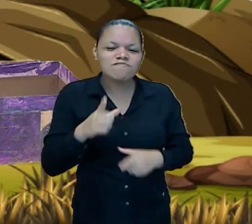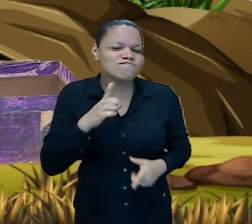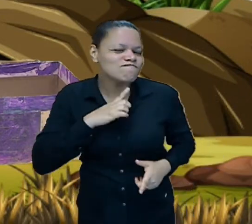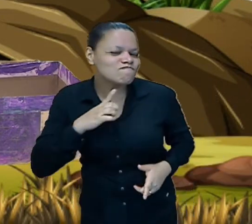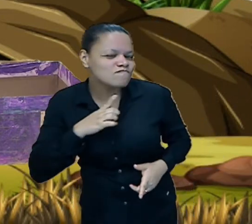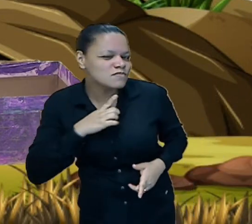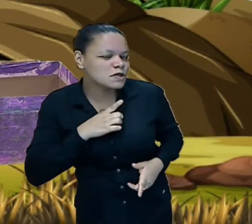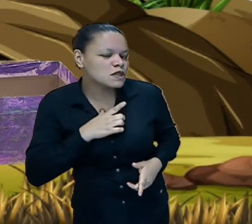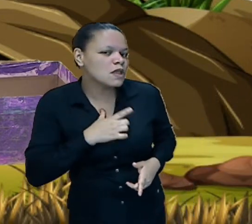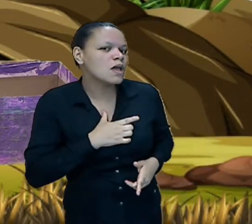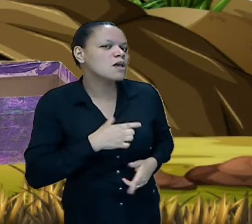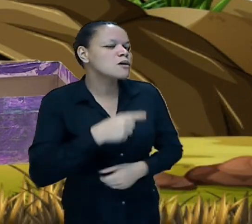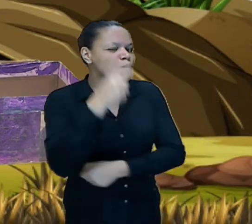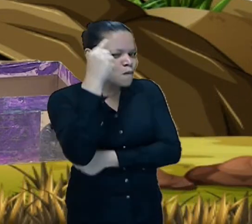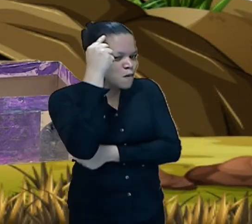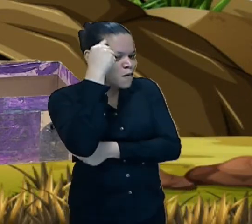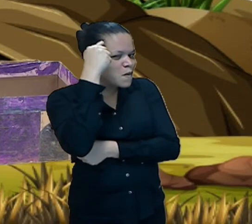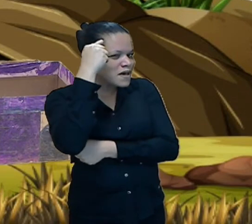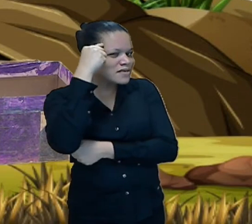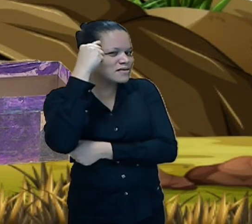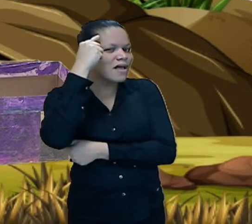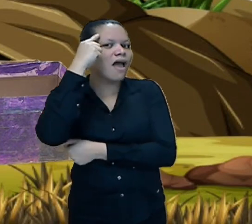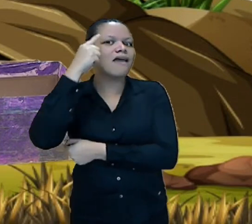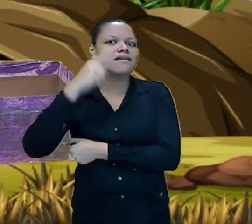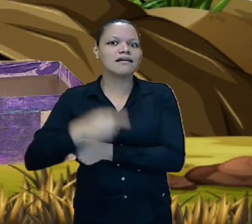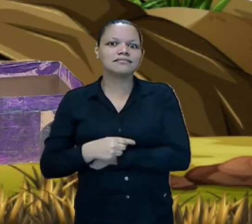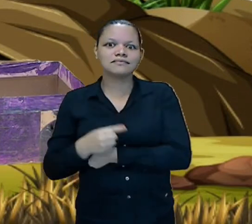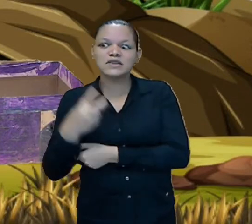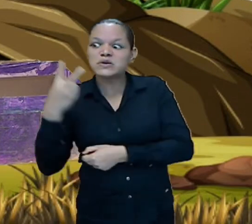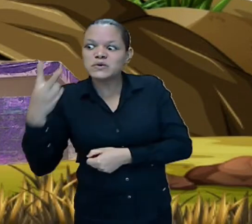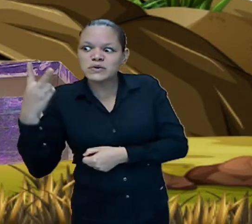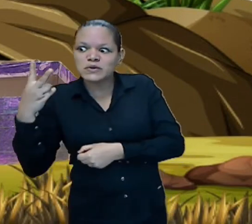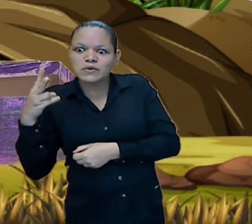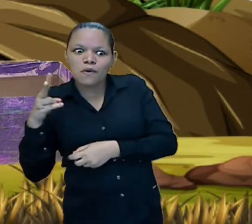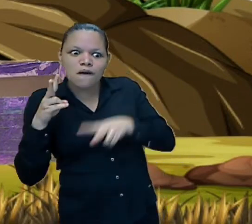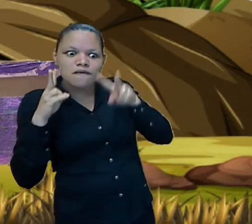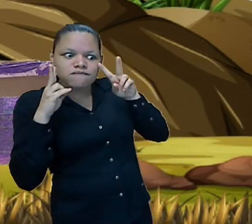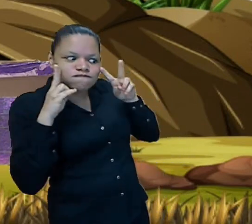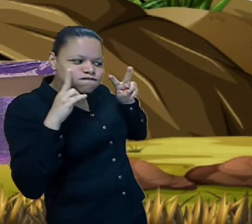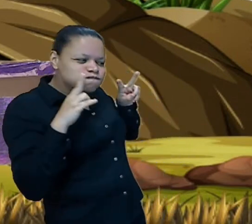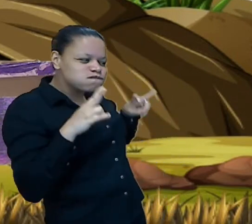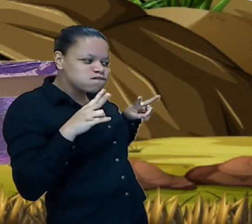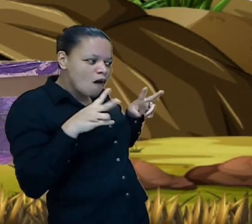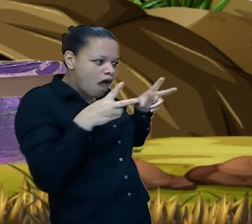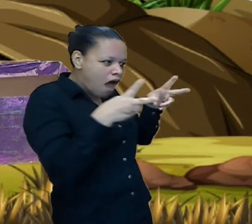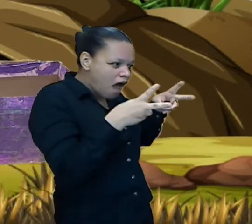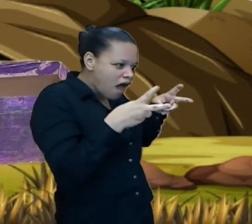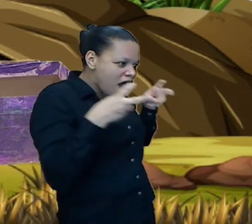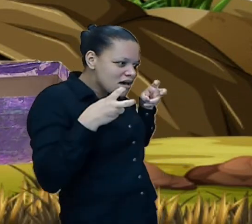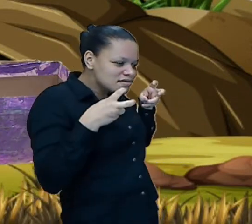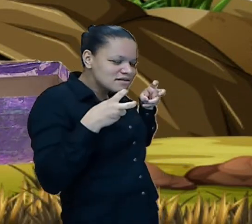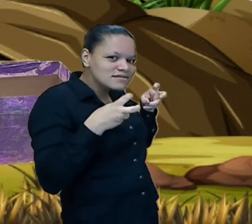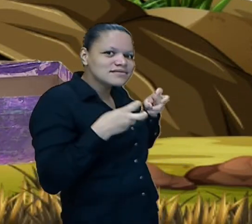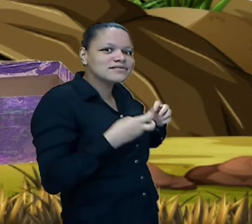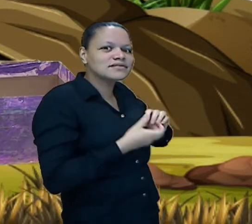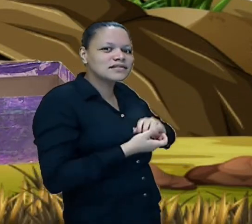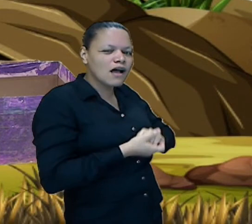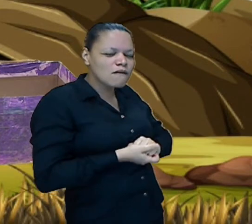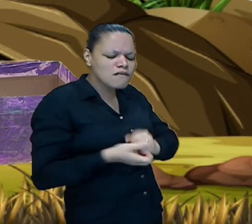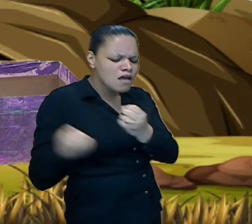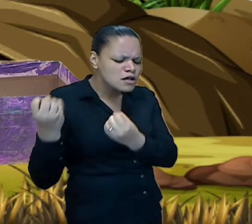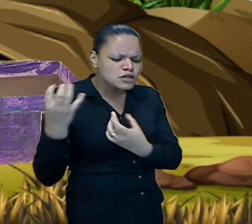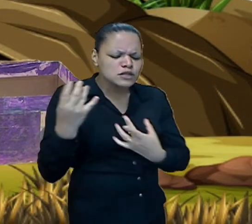os dois arregalaram os olhos para cima da princesa e ela explicou tudo o que estava pensando